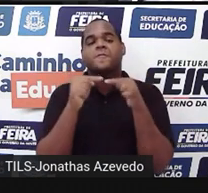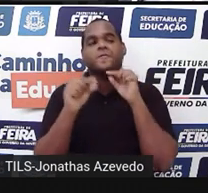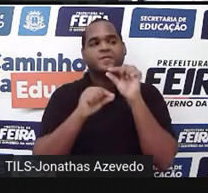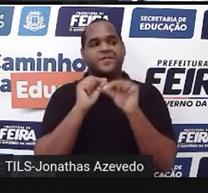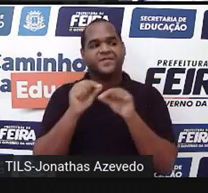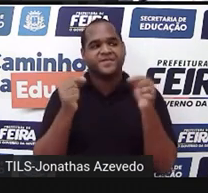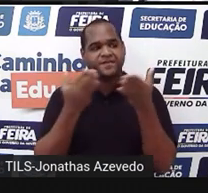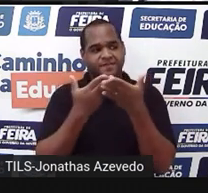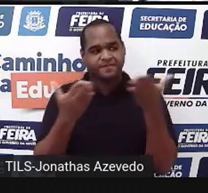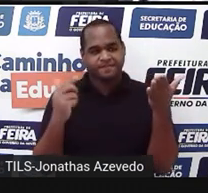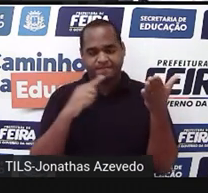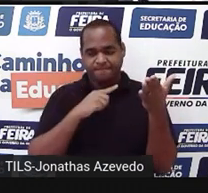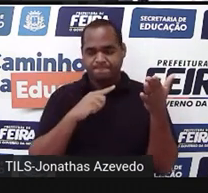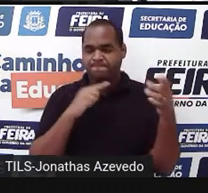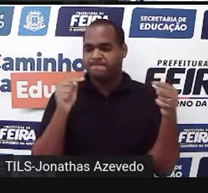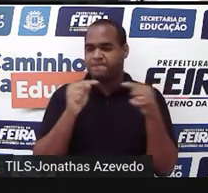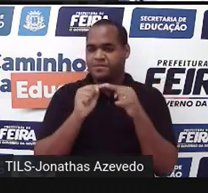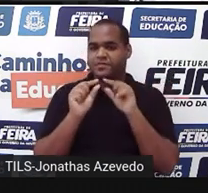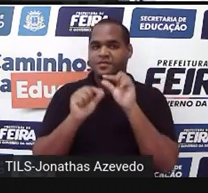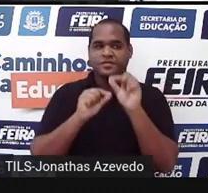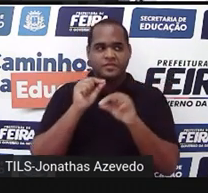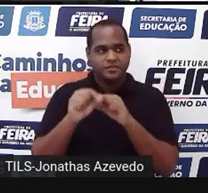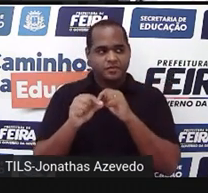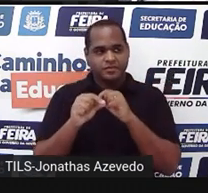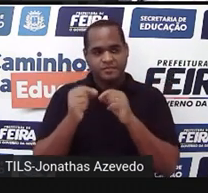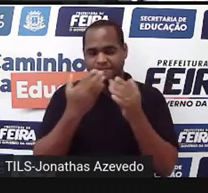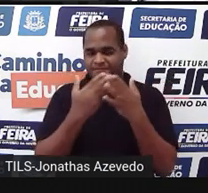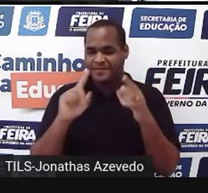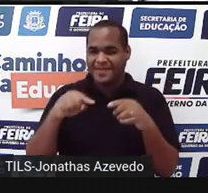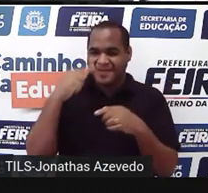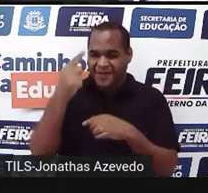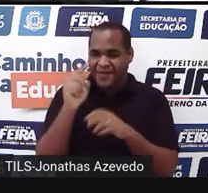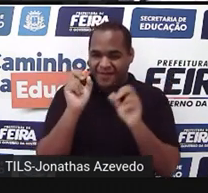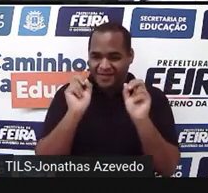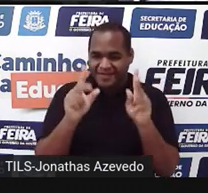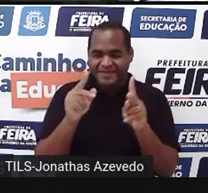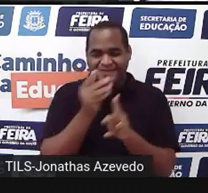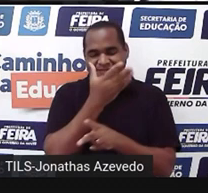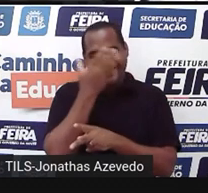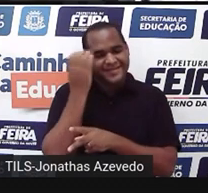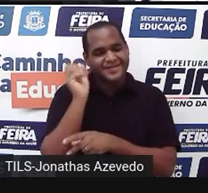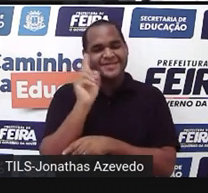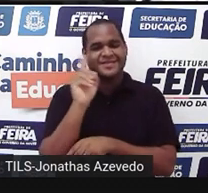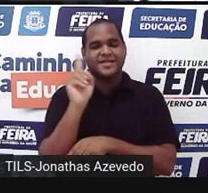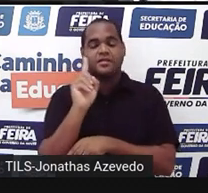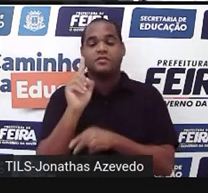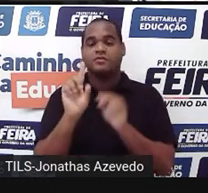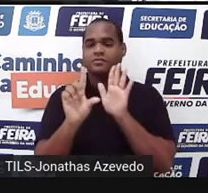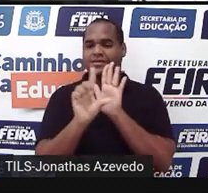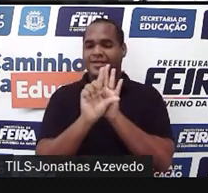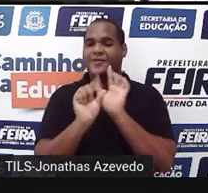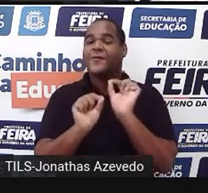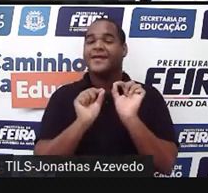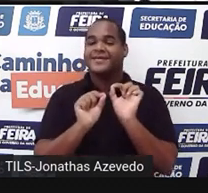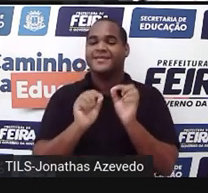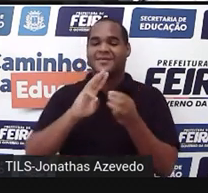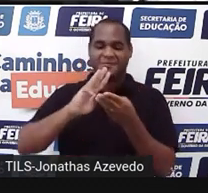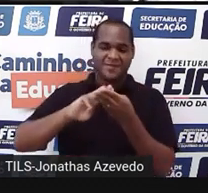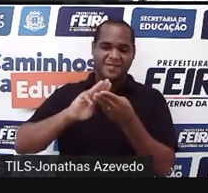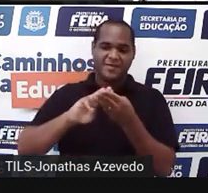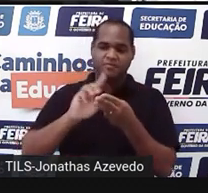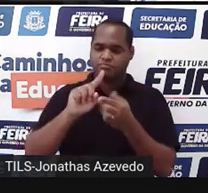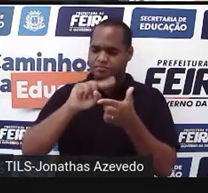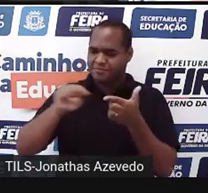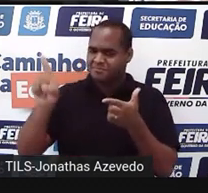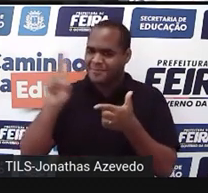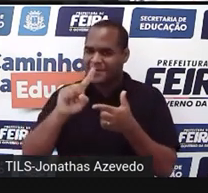ficar por aqui. Desde já até a próxima. Não esquece, o nosso lema é Matemática não é